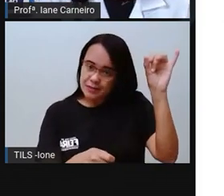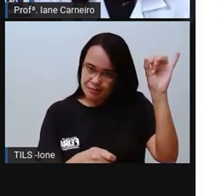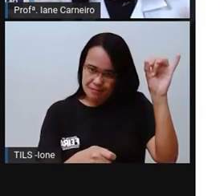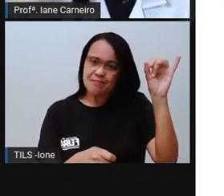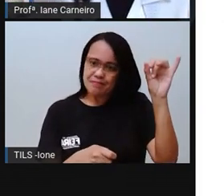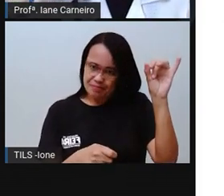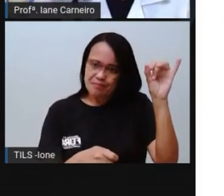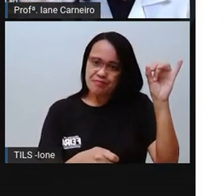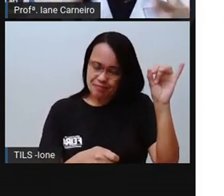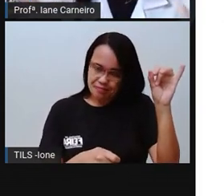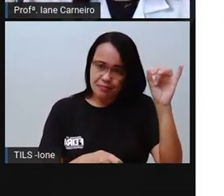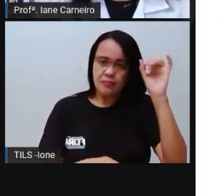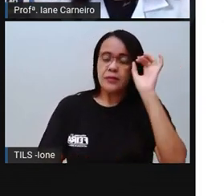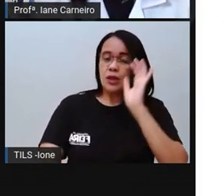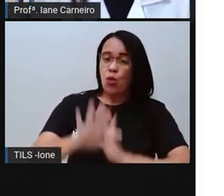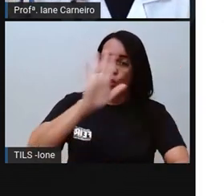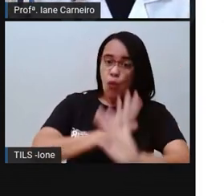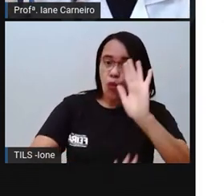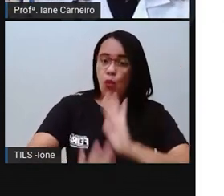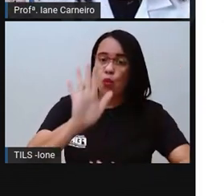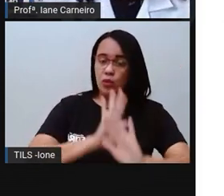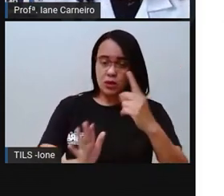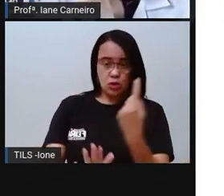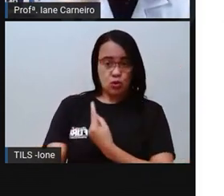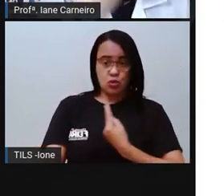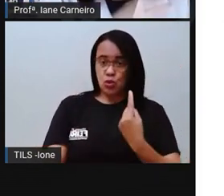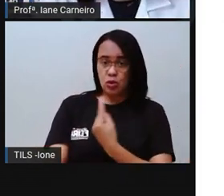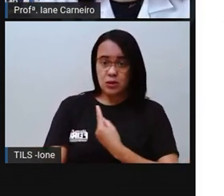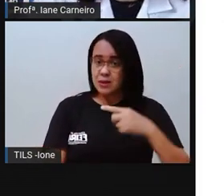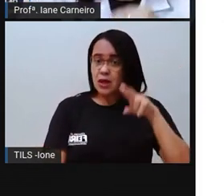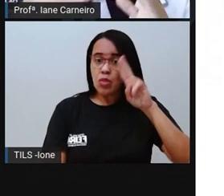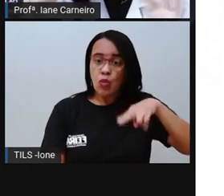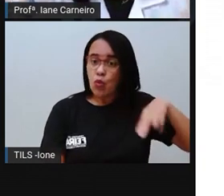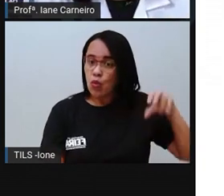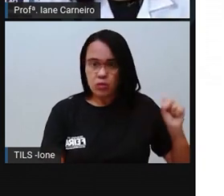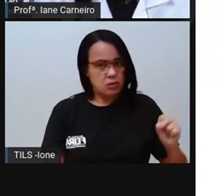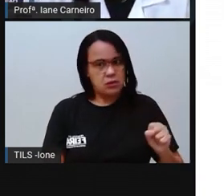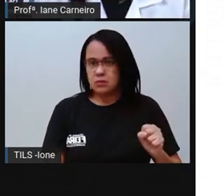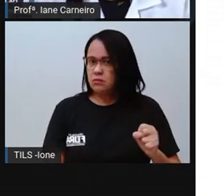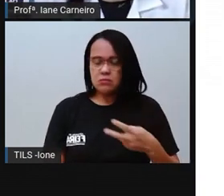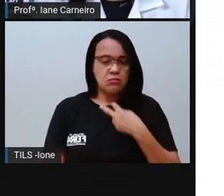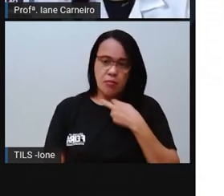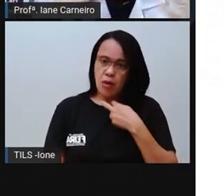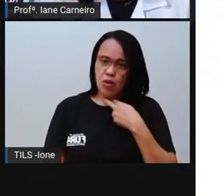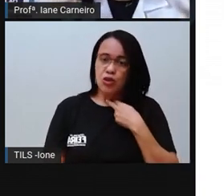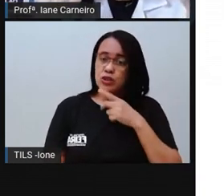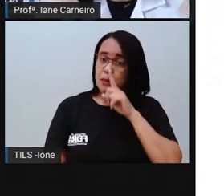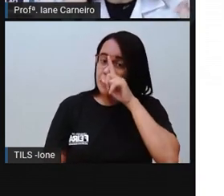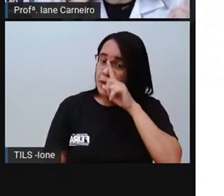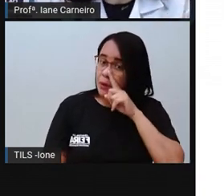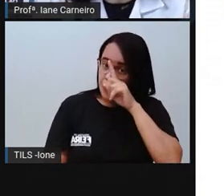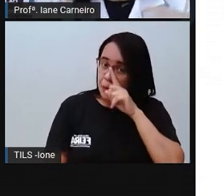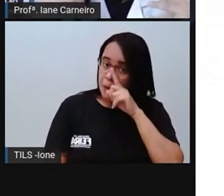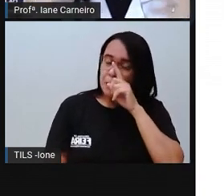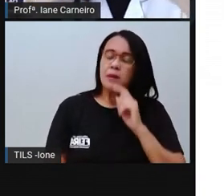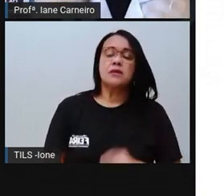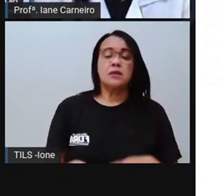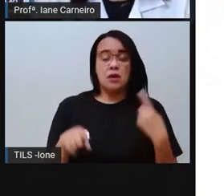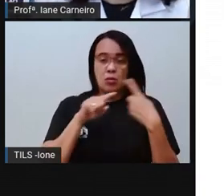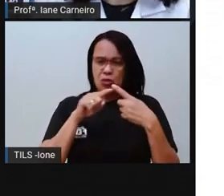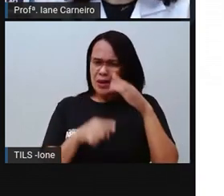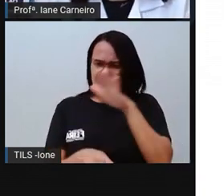quando era criança. Mas a Pro nunca ficava sozinha na cozinha pra mexer no fogão, pra fazer comida sozinha, né? Porque a criança não tem ainda